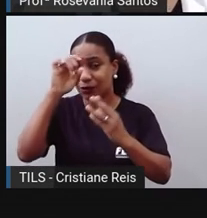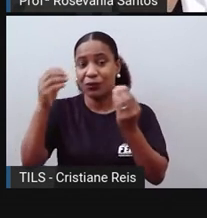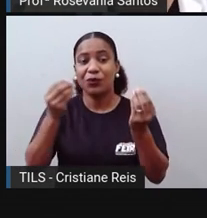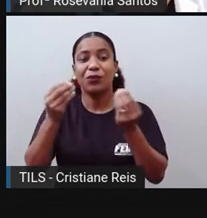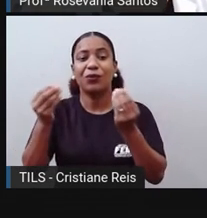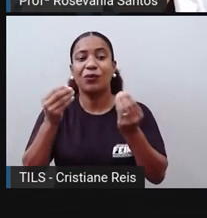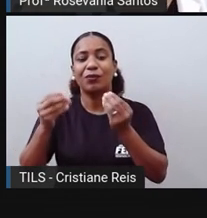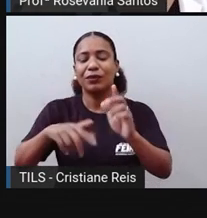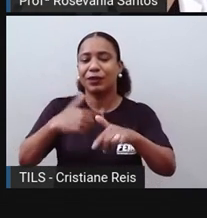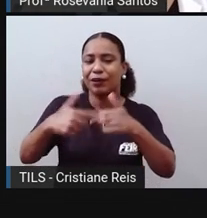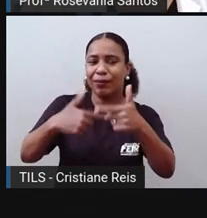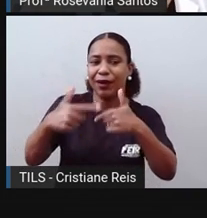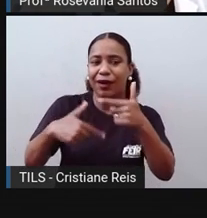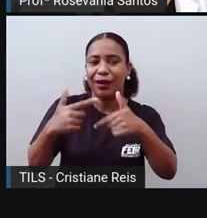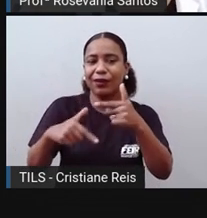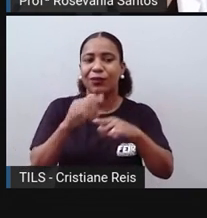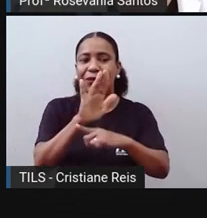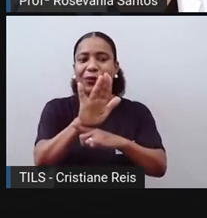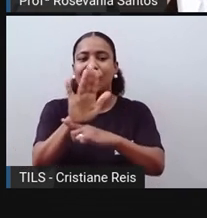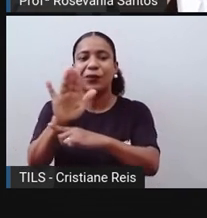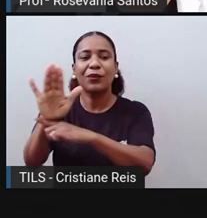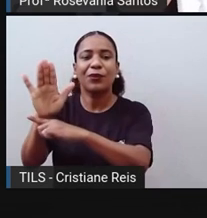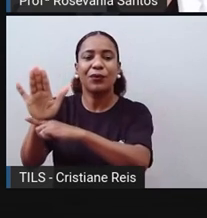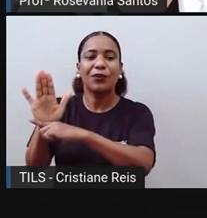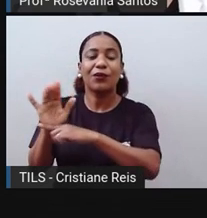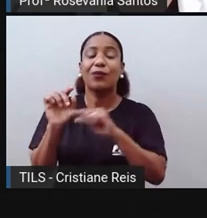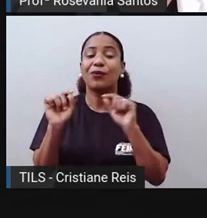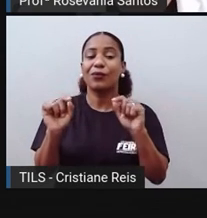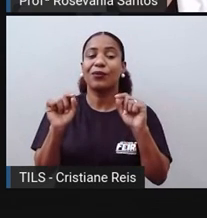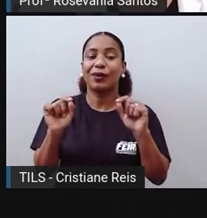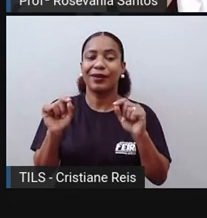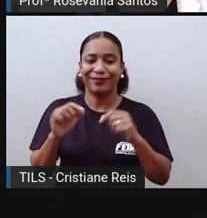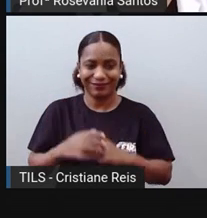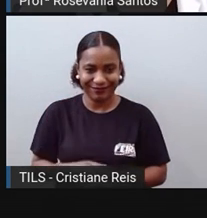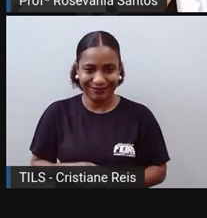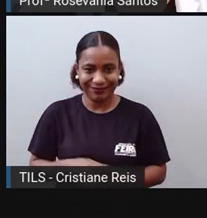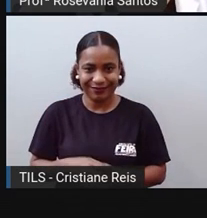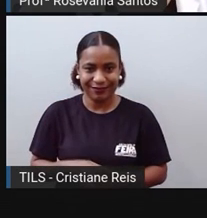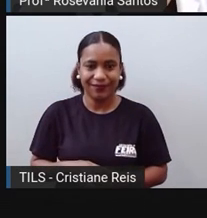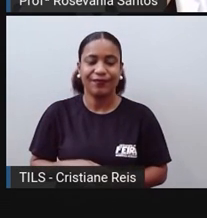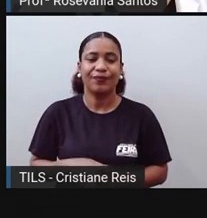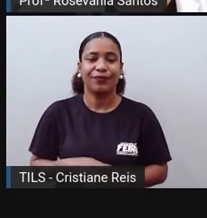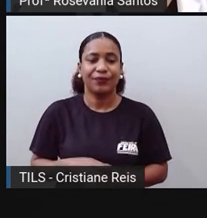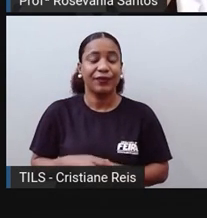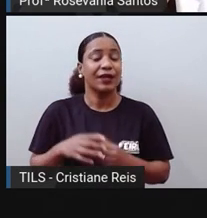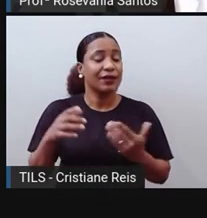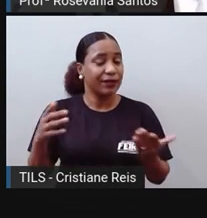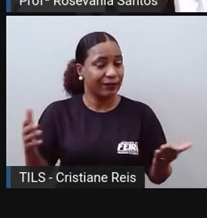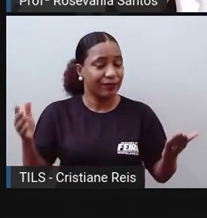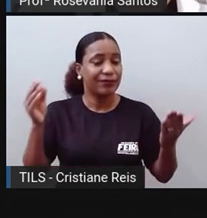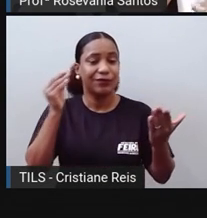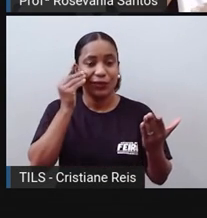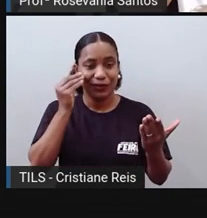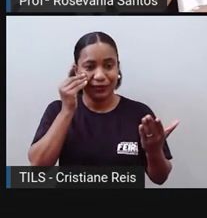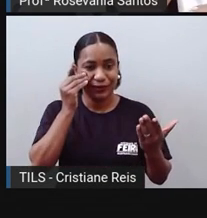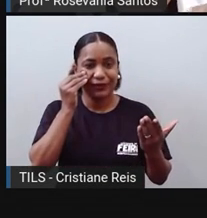de serviços que vão ser oferecidos aí. Então, a gente está vivendo uma situação de crescimento, embora